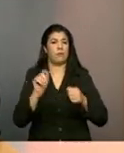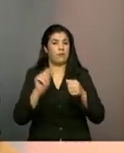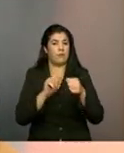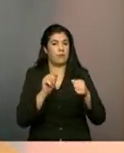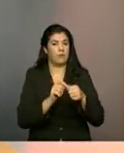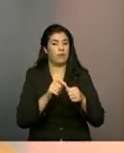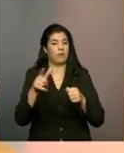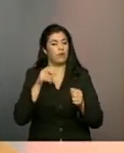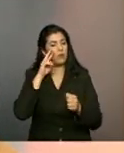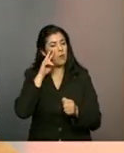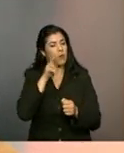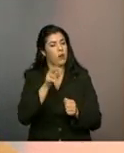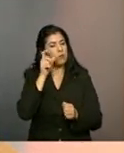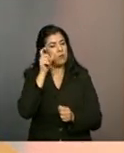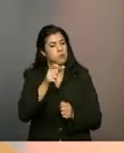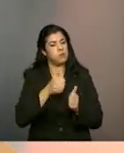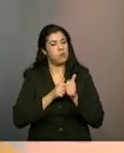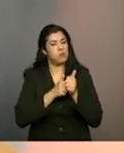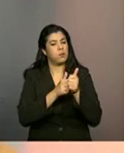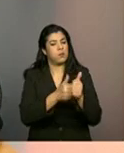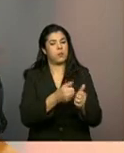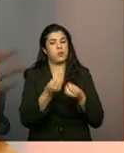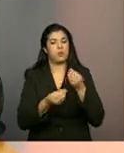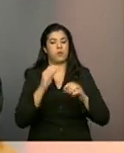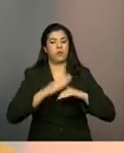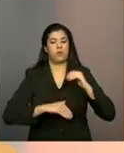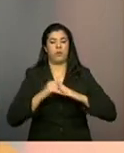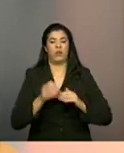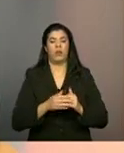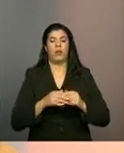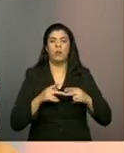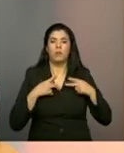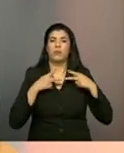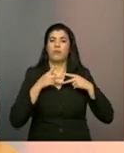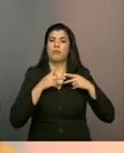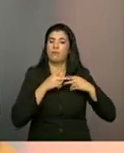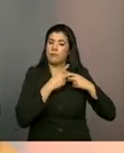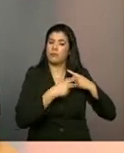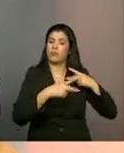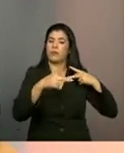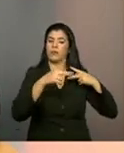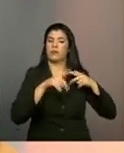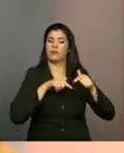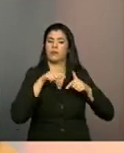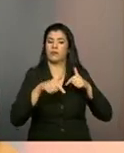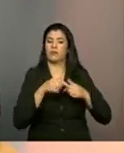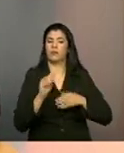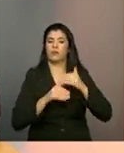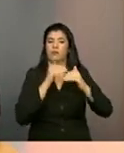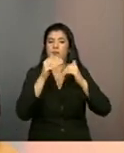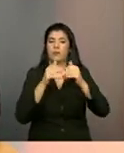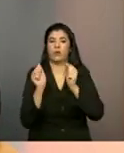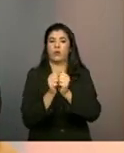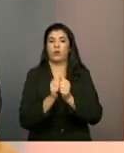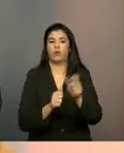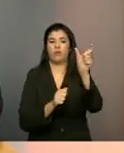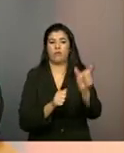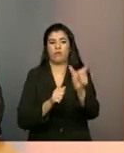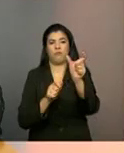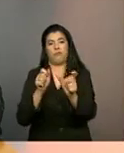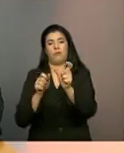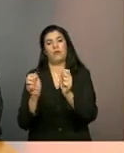o desenvolvimento, os processos de trabalho que são desenvolvidos junto aos usuários